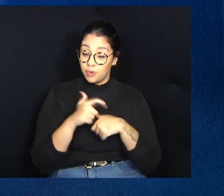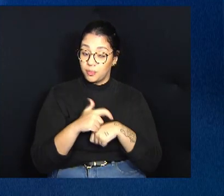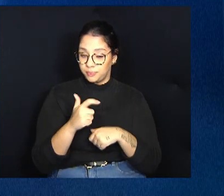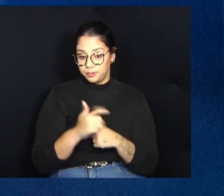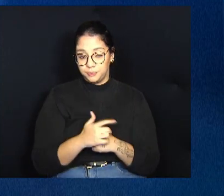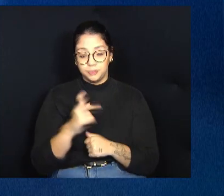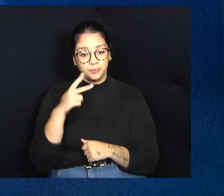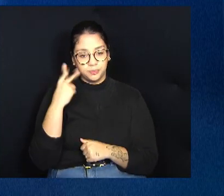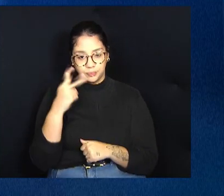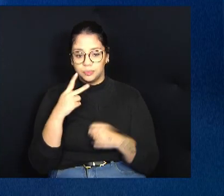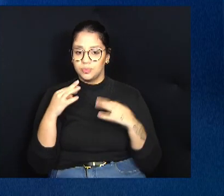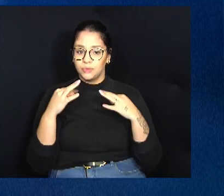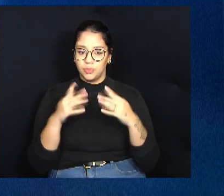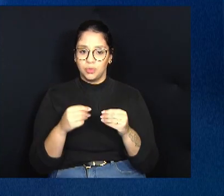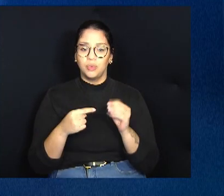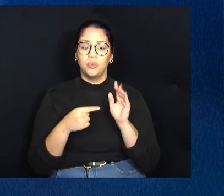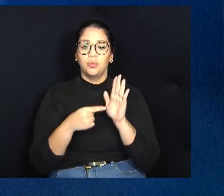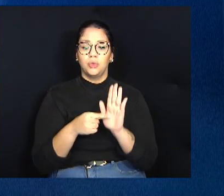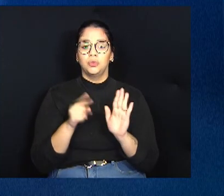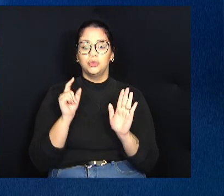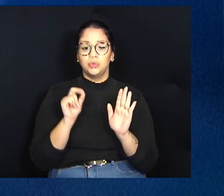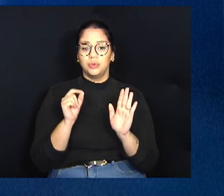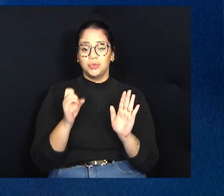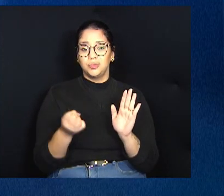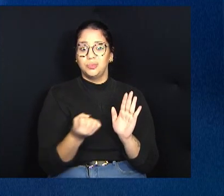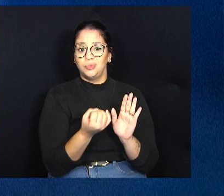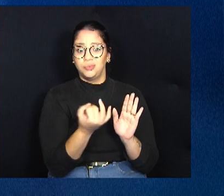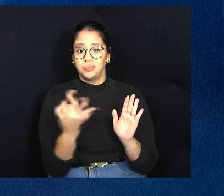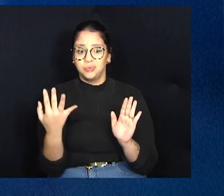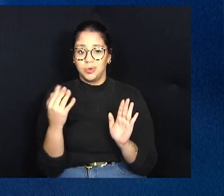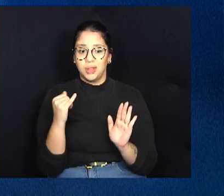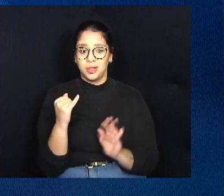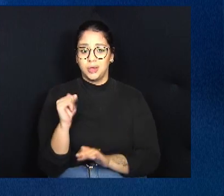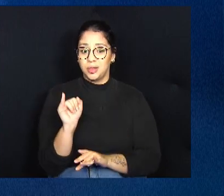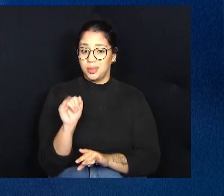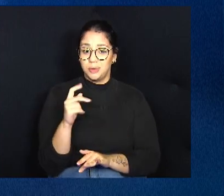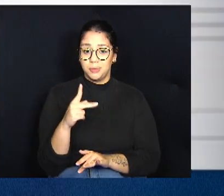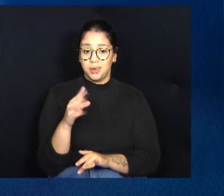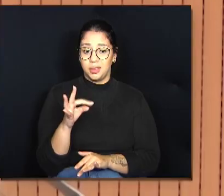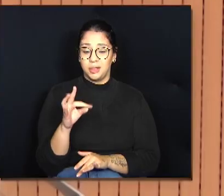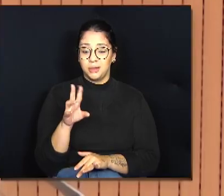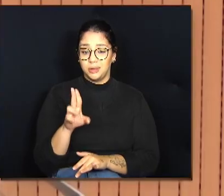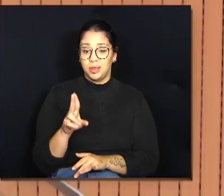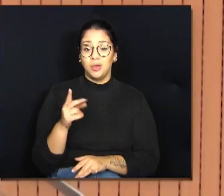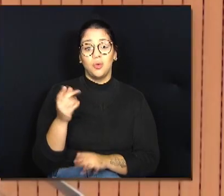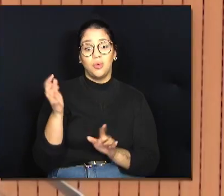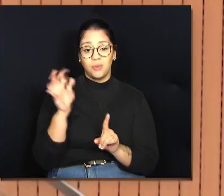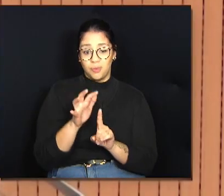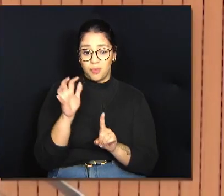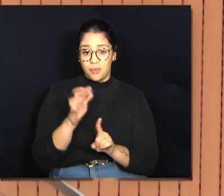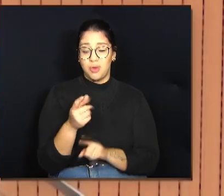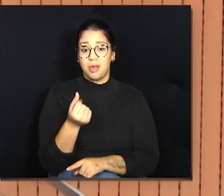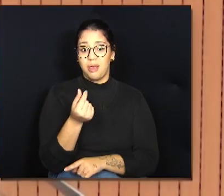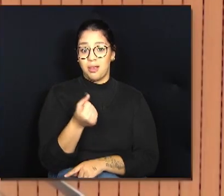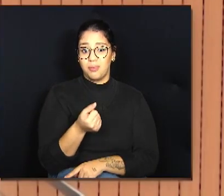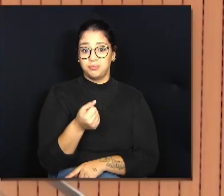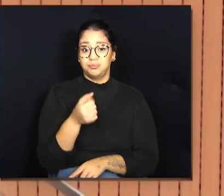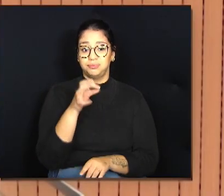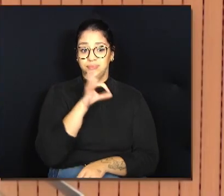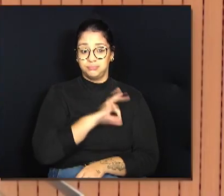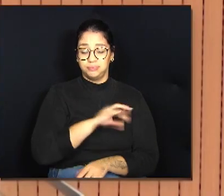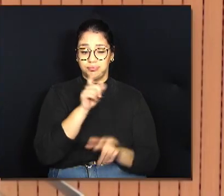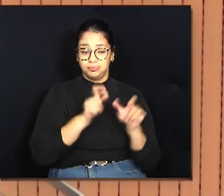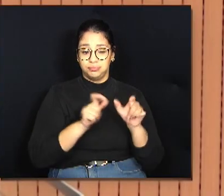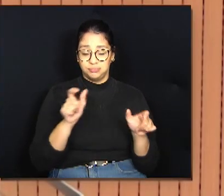unânimes em destacar que o alto valor do IPTU impacta no orçamento da população. Então é importante a gente trazer